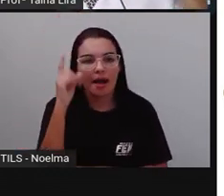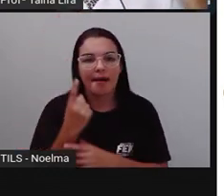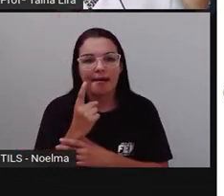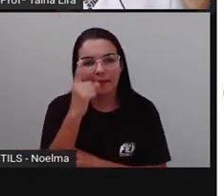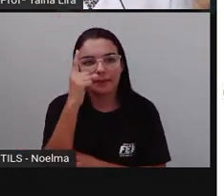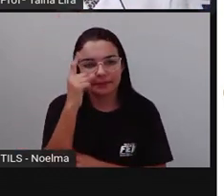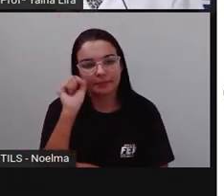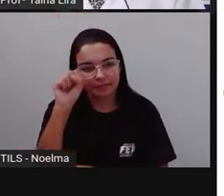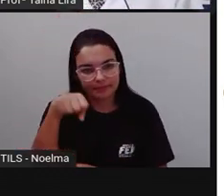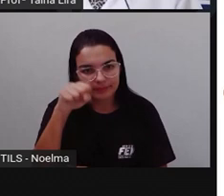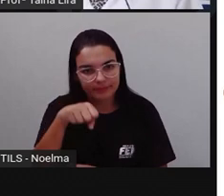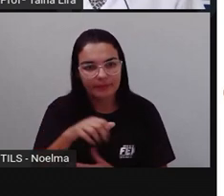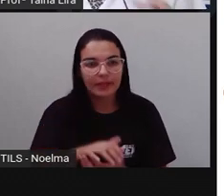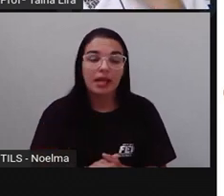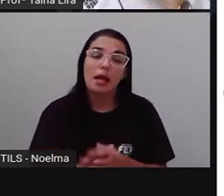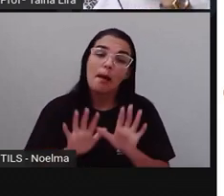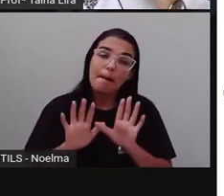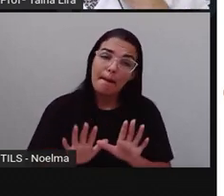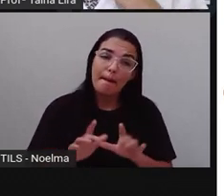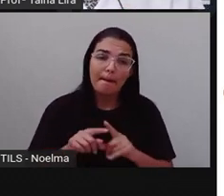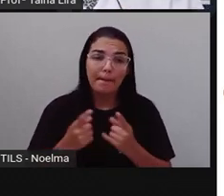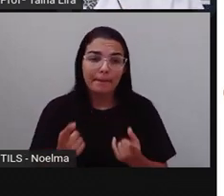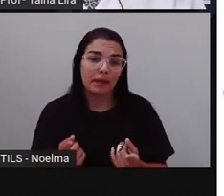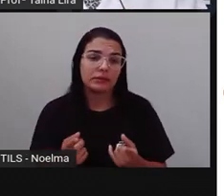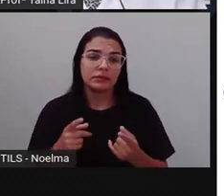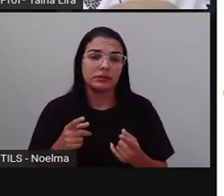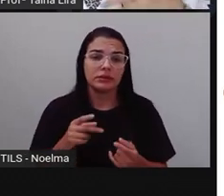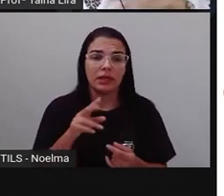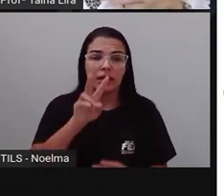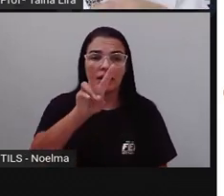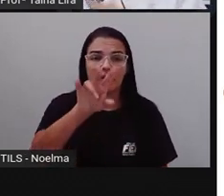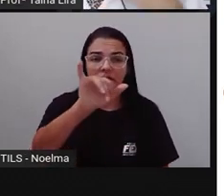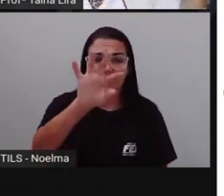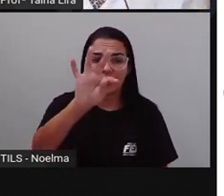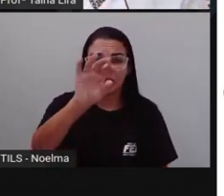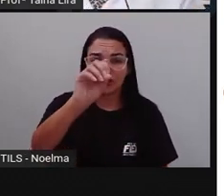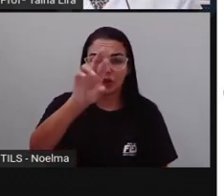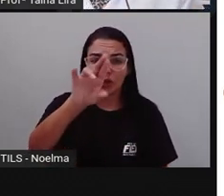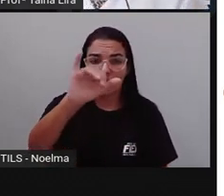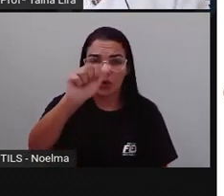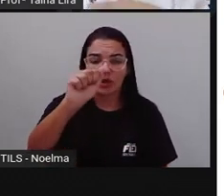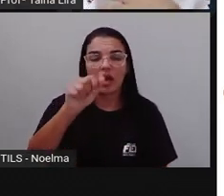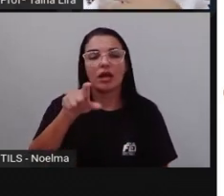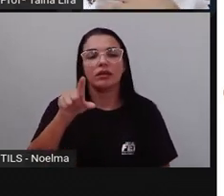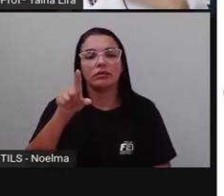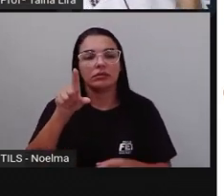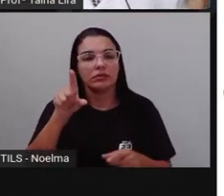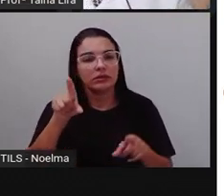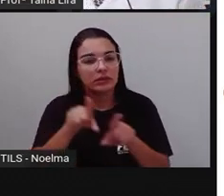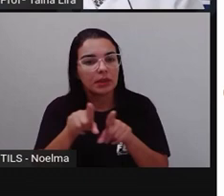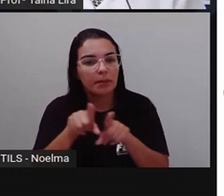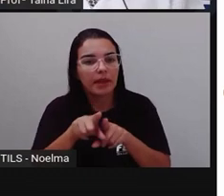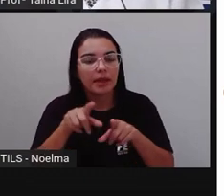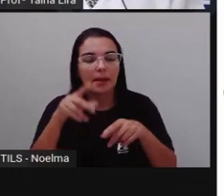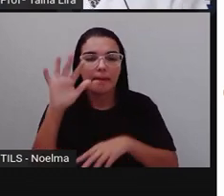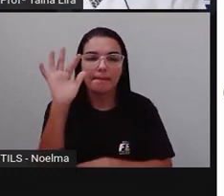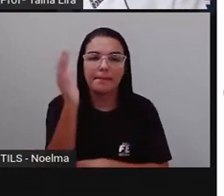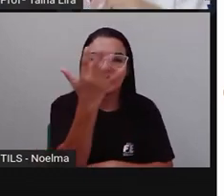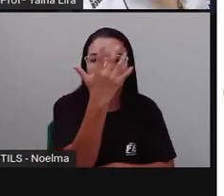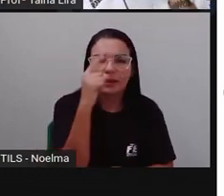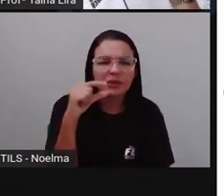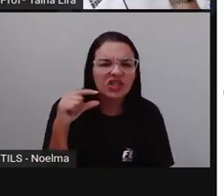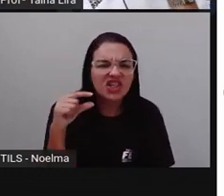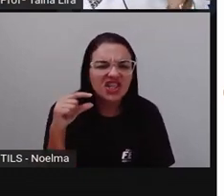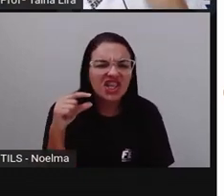Maiores, Já a vitória régea, E as plantas carnívoras, Que são plantas menores, Né? De 10, 15